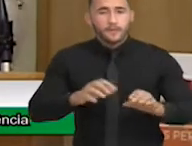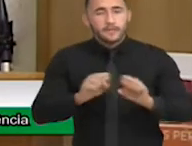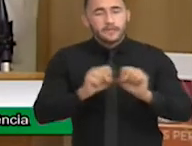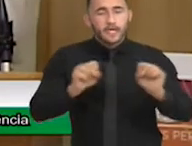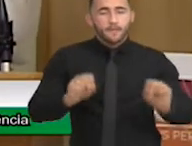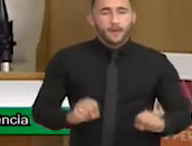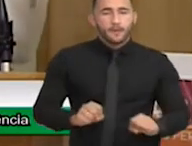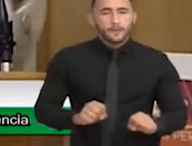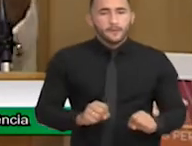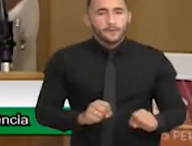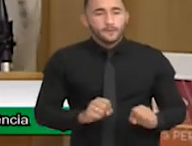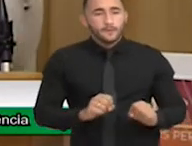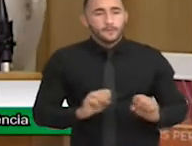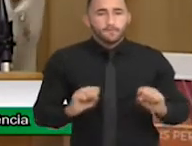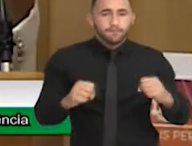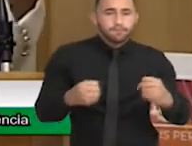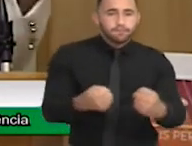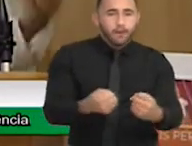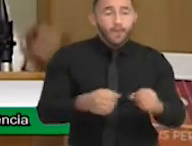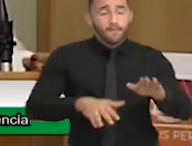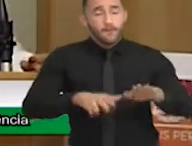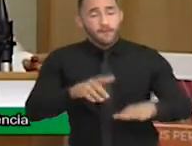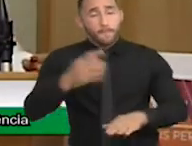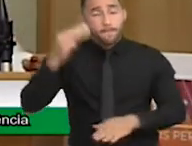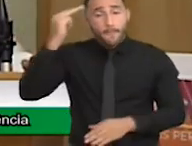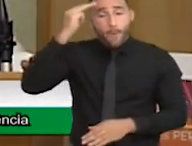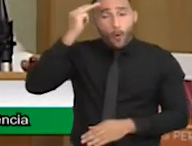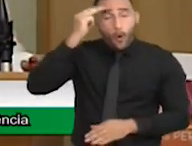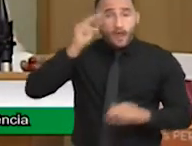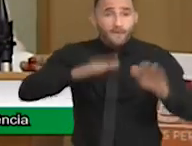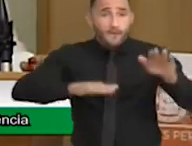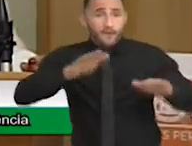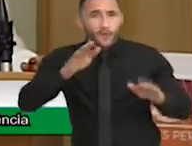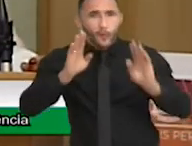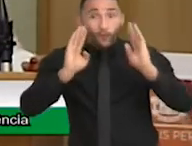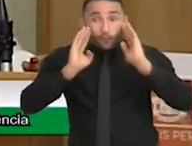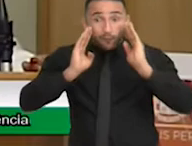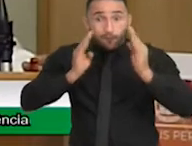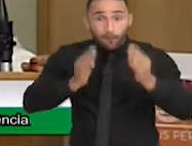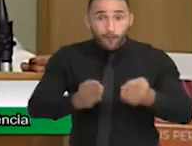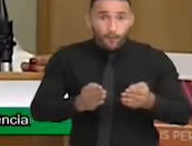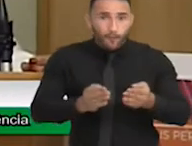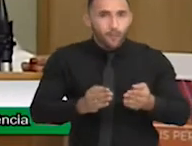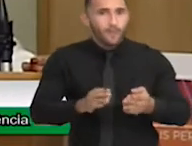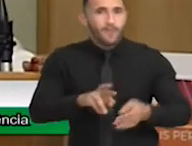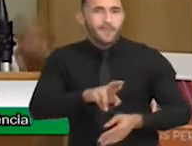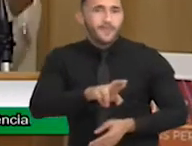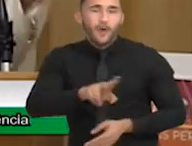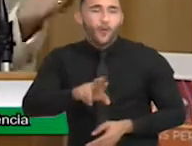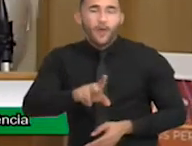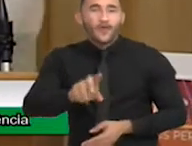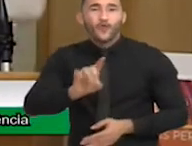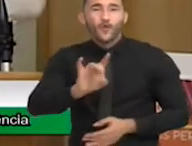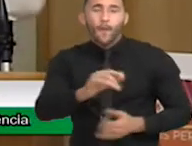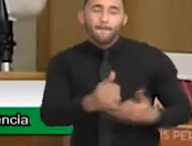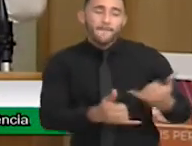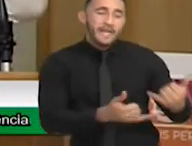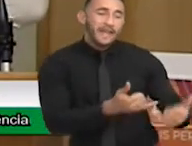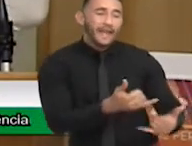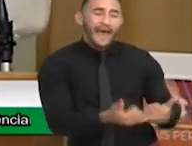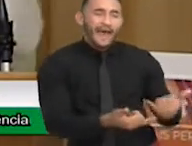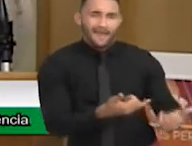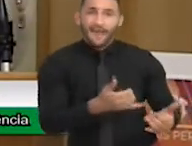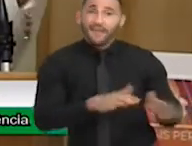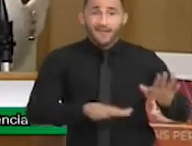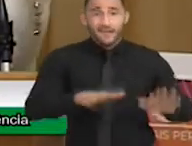é trabalhar a memória, a concentração, a atenção dessa criança. Não somente brincar, como muitos pais